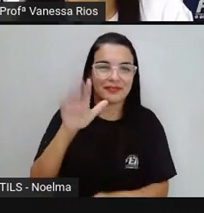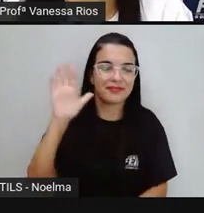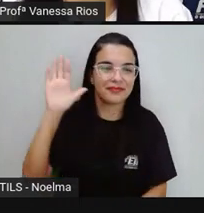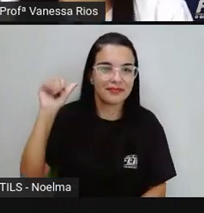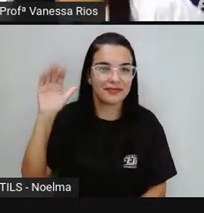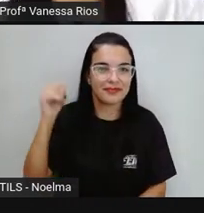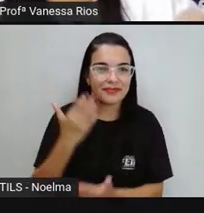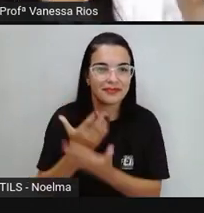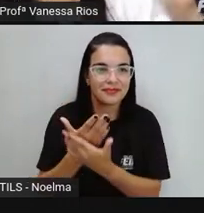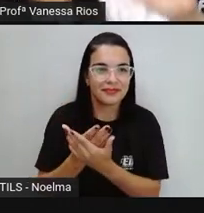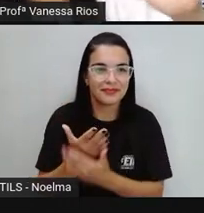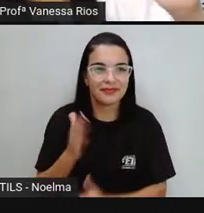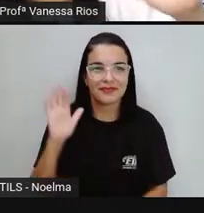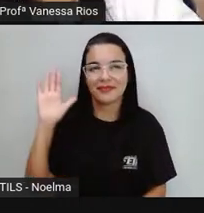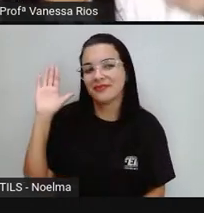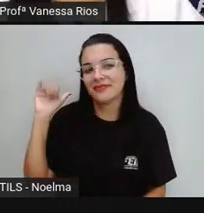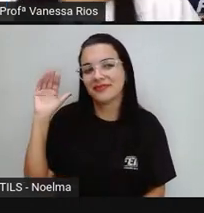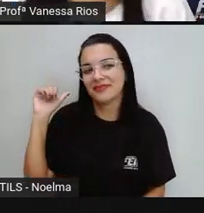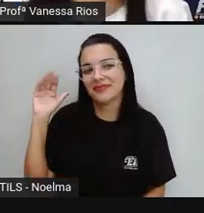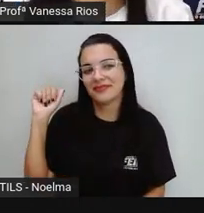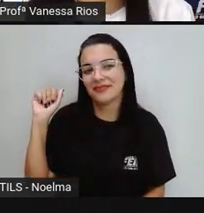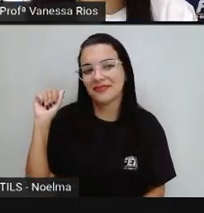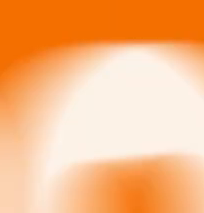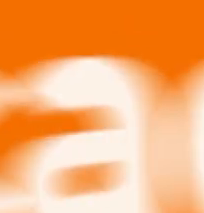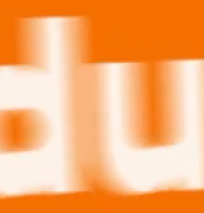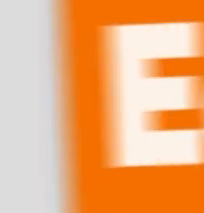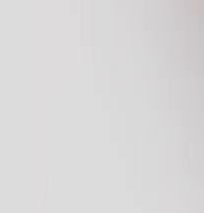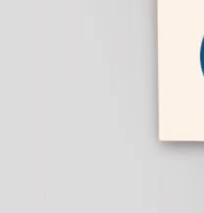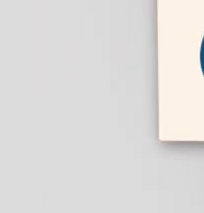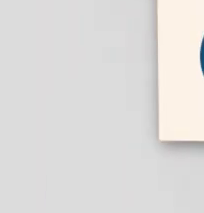aula, tá certo, ó? Tchau, tchau!